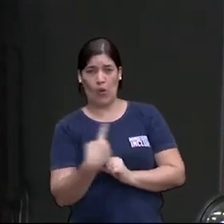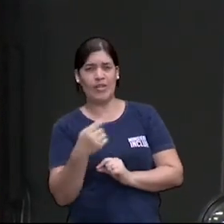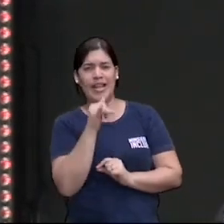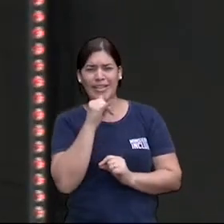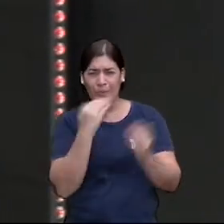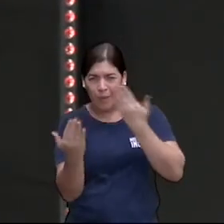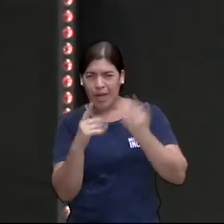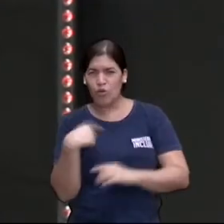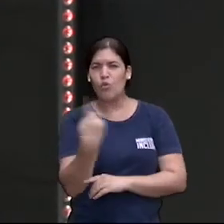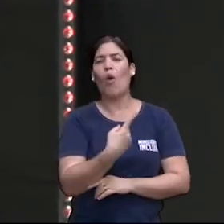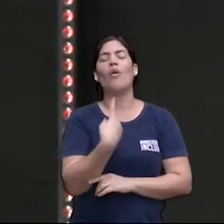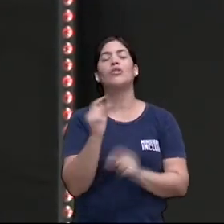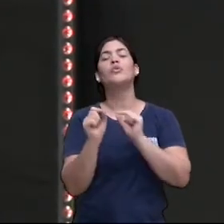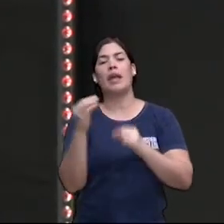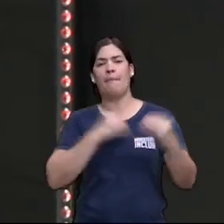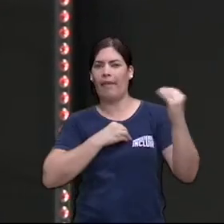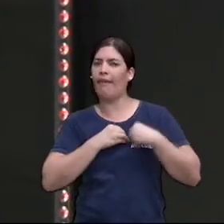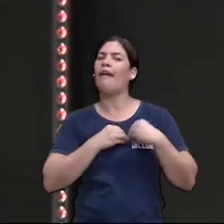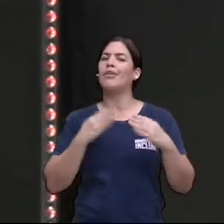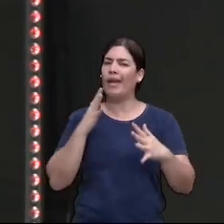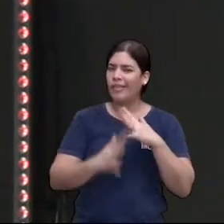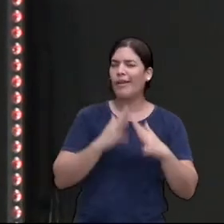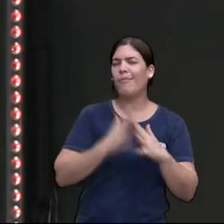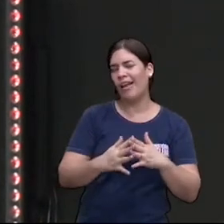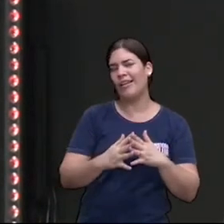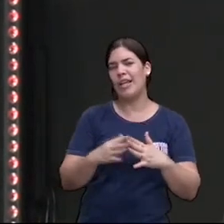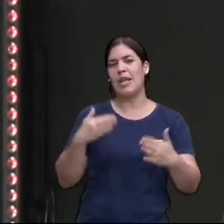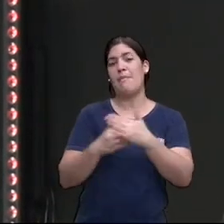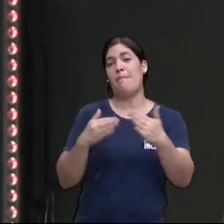que impede o jogador nós de jogar o jogo.